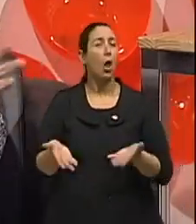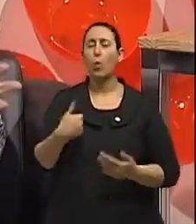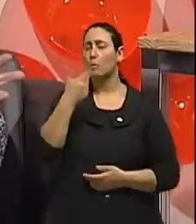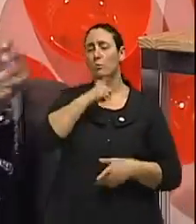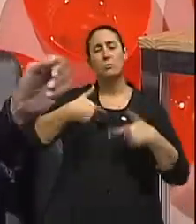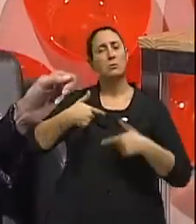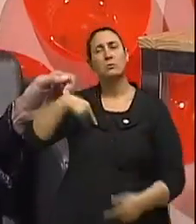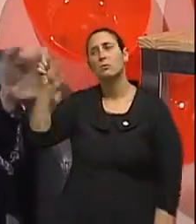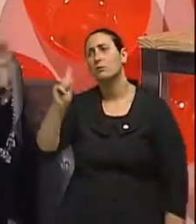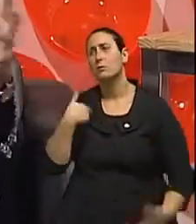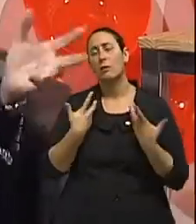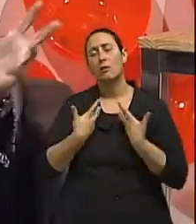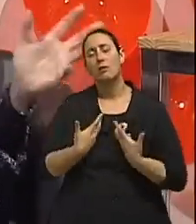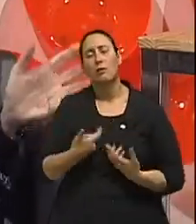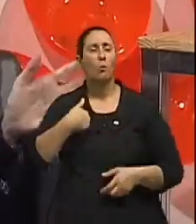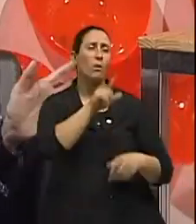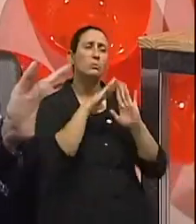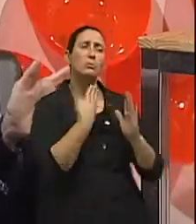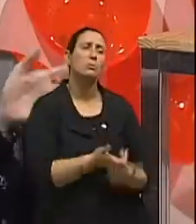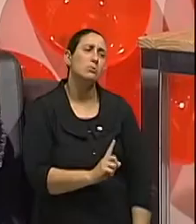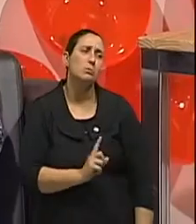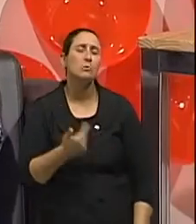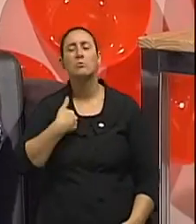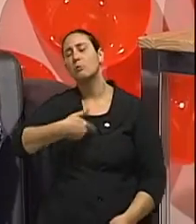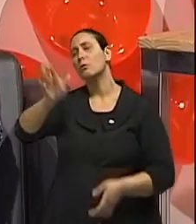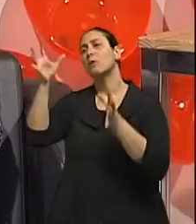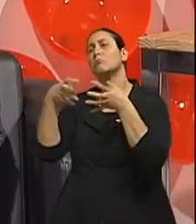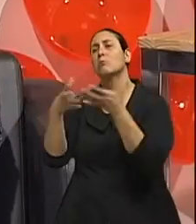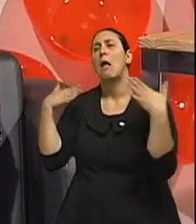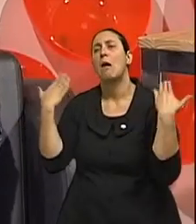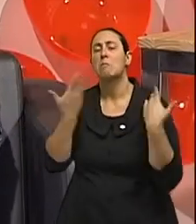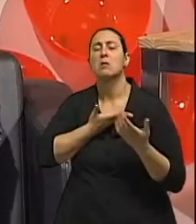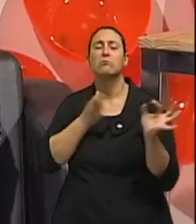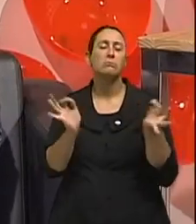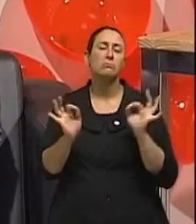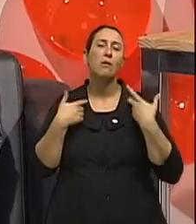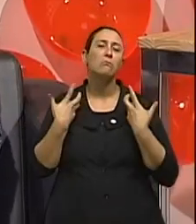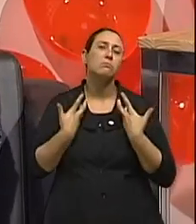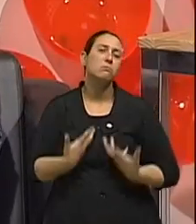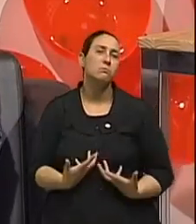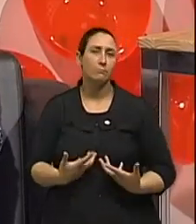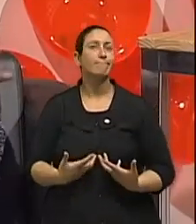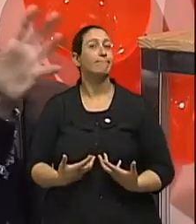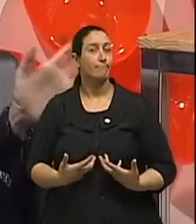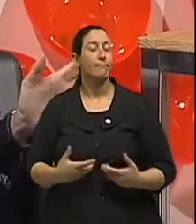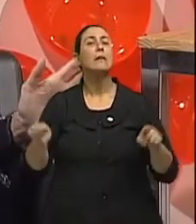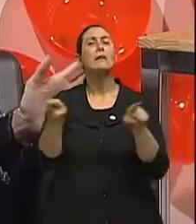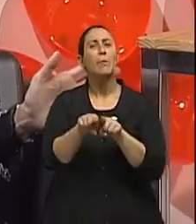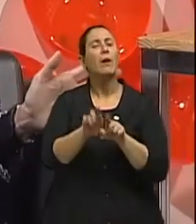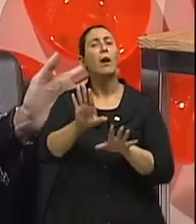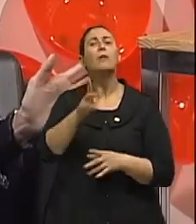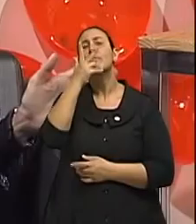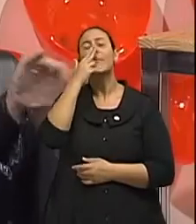trabalhar, eu não consigo ir para a escola, eu não consigo sair com meus amigos. E também a duração. Eu tinha uma dor